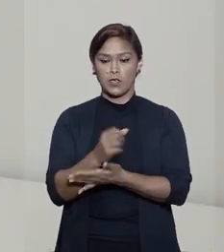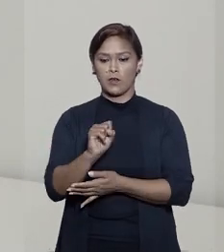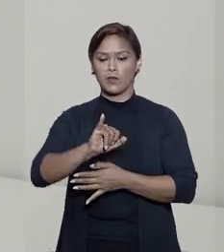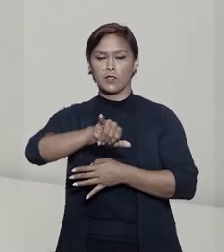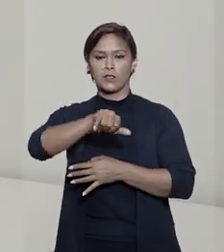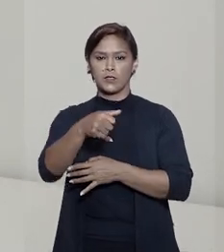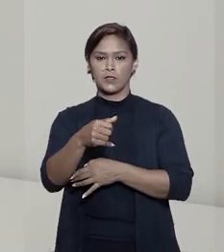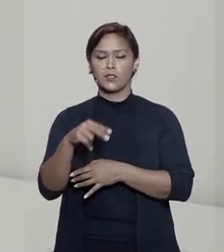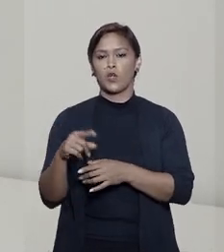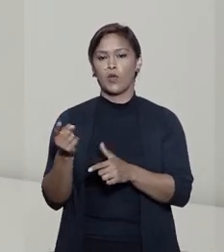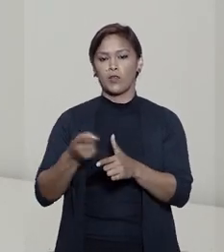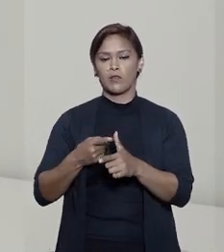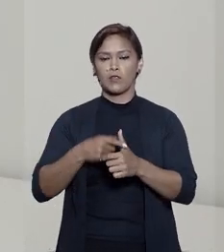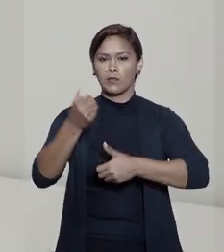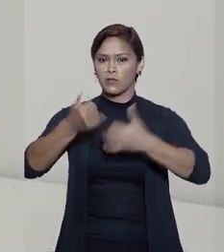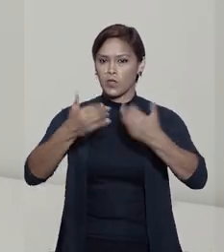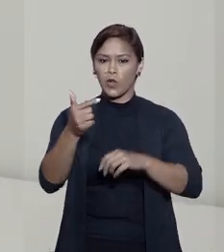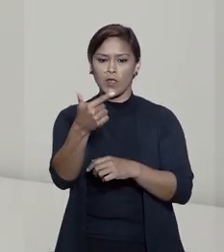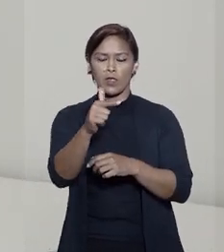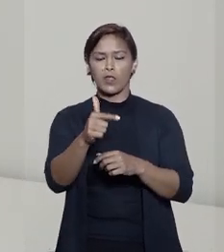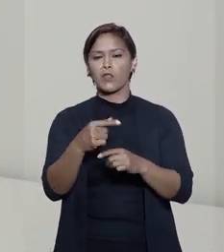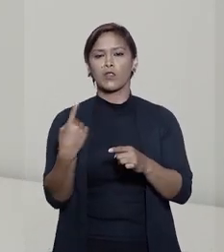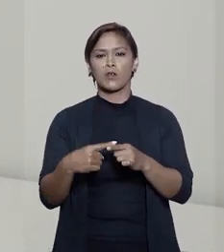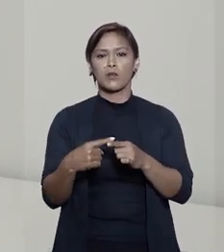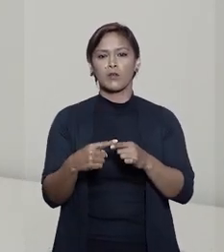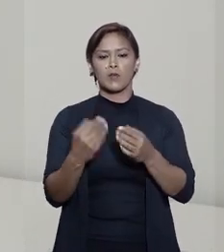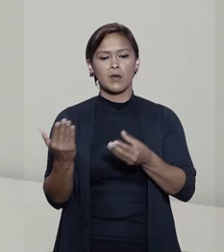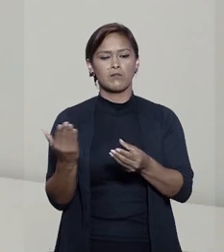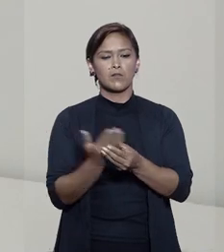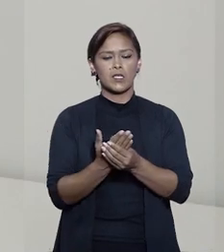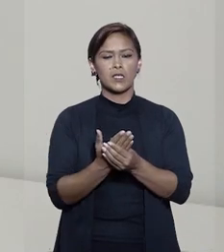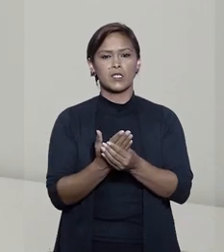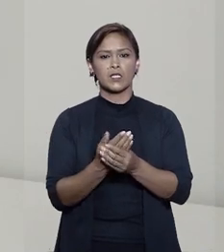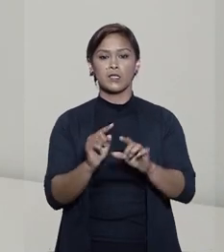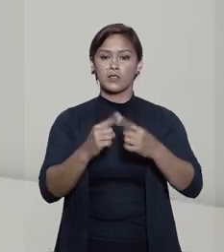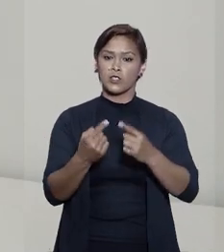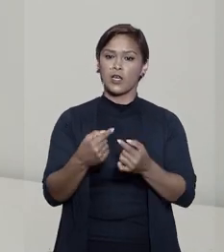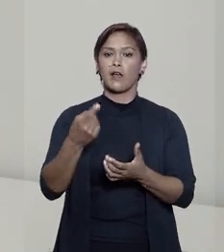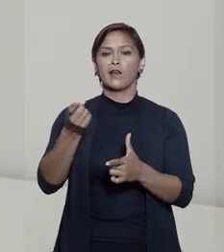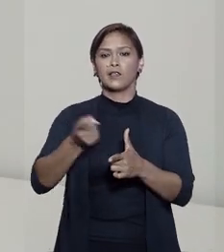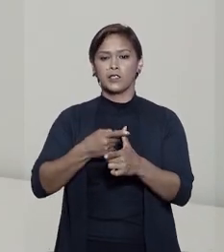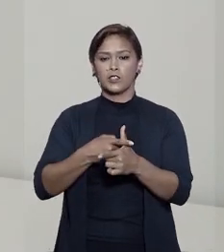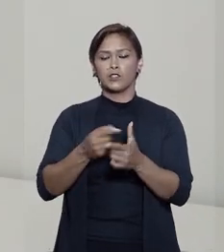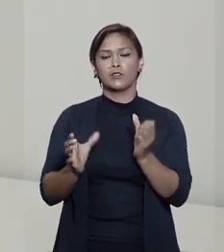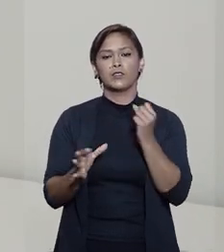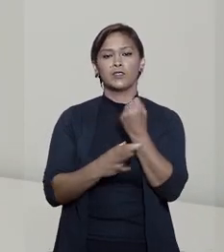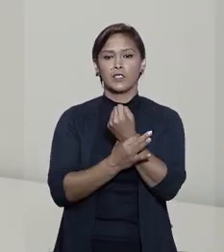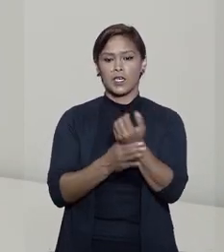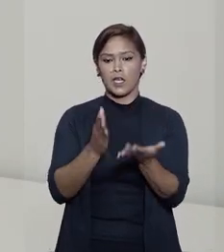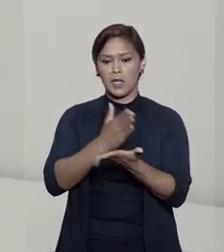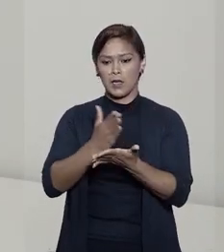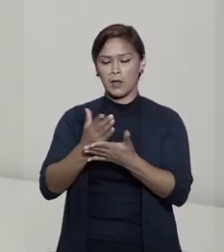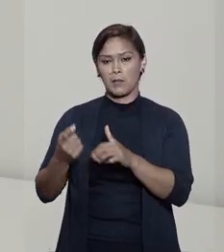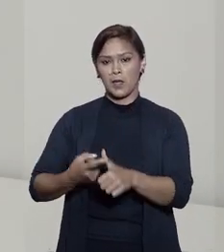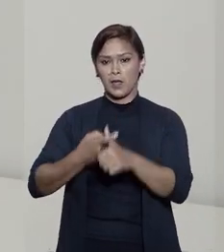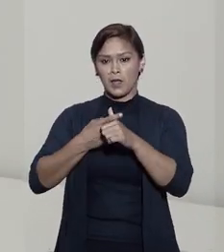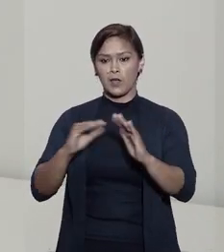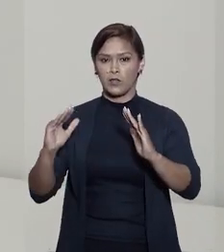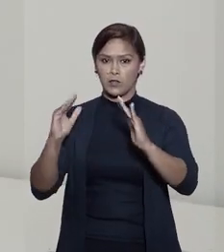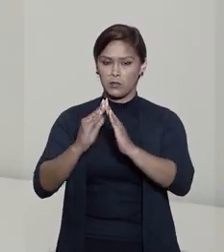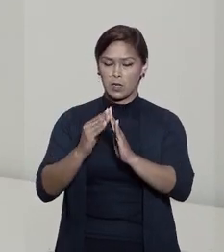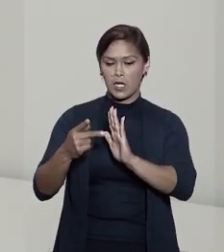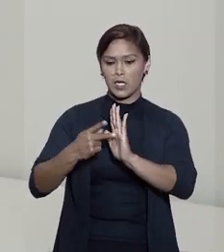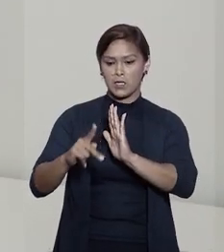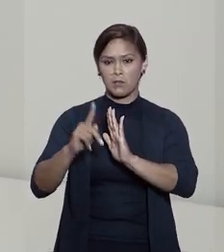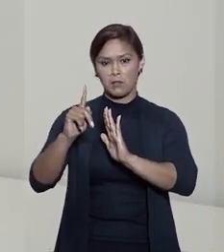Ao STJ, o devedor alegou que não há fundamento para a medida, uma vez que a dívida está garantida pela penhora de um imóvel